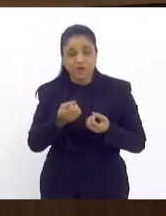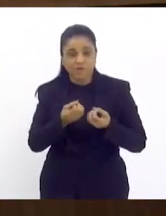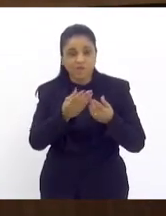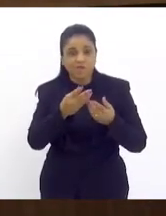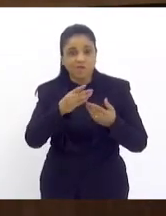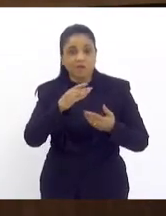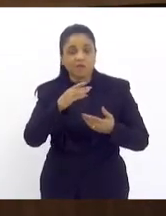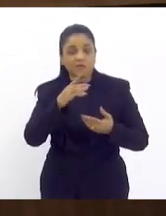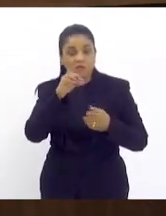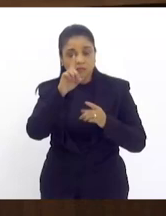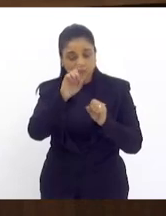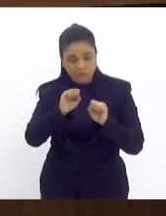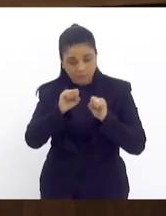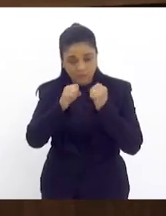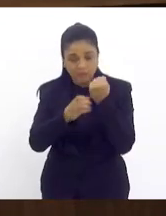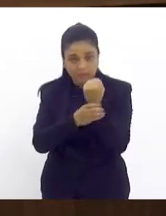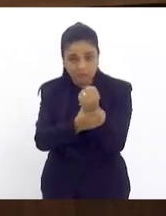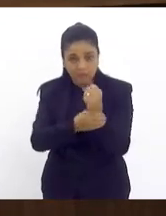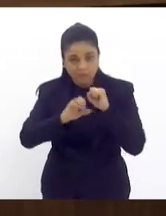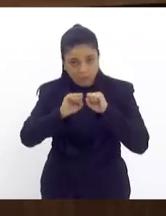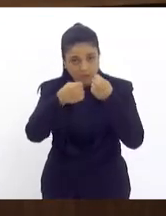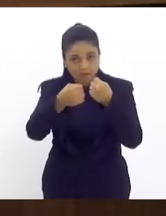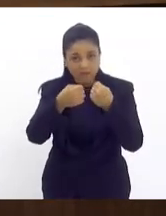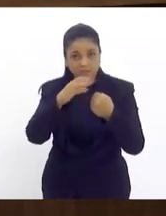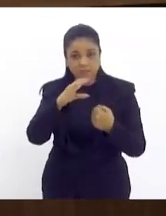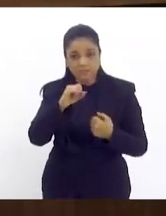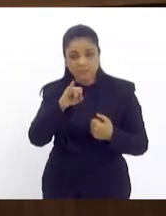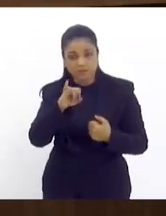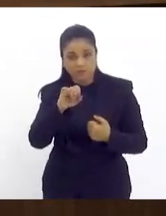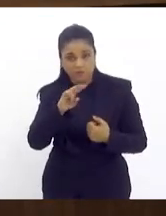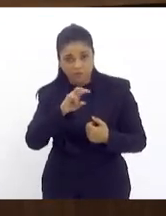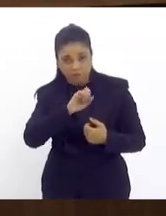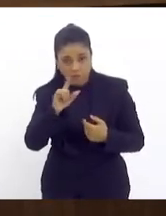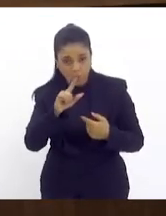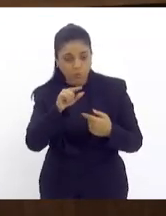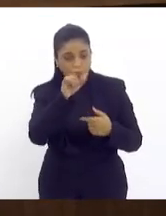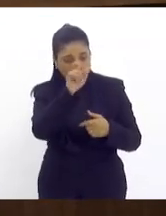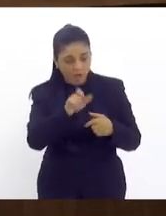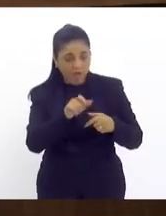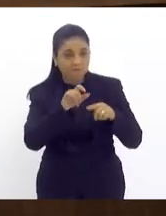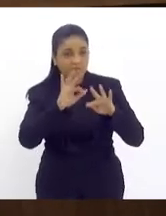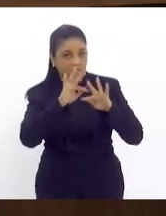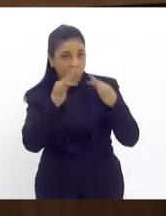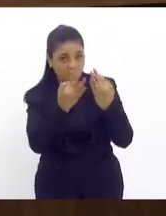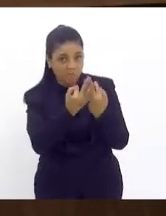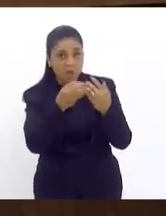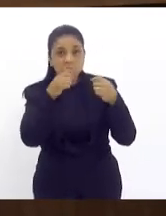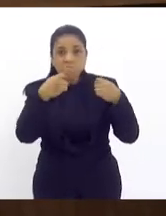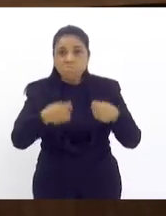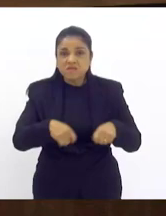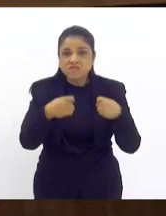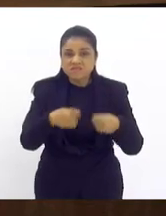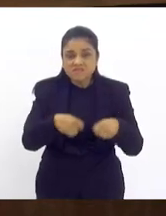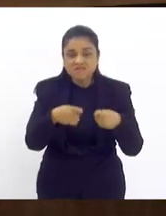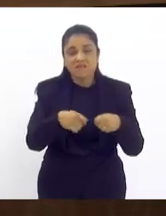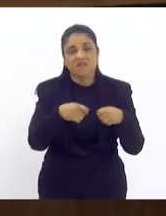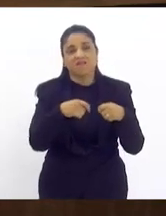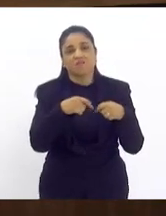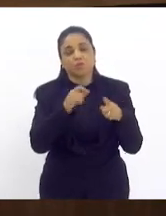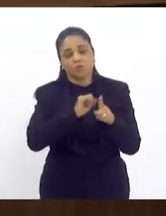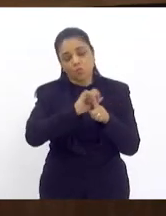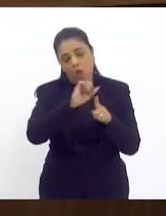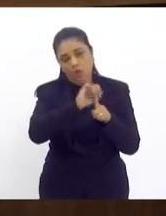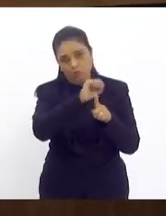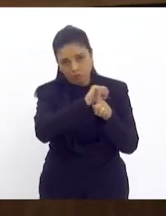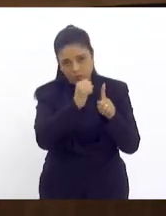indivíduo necessitava carecia de um aluguel social além de todo o aparato de documentação que